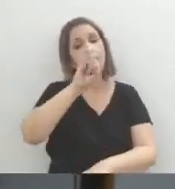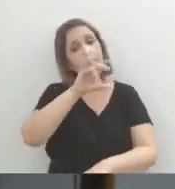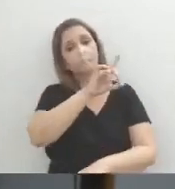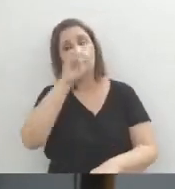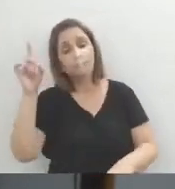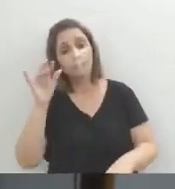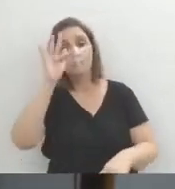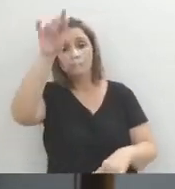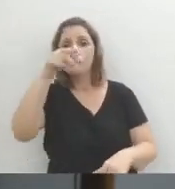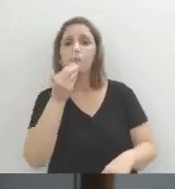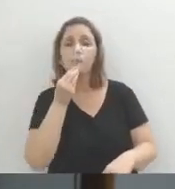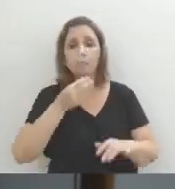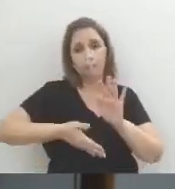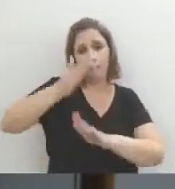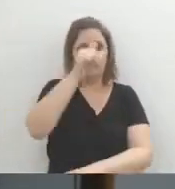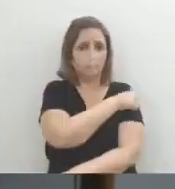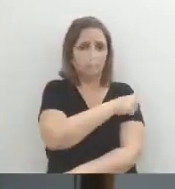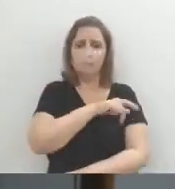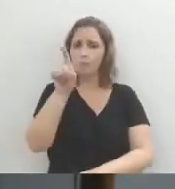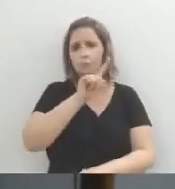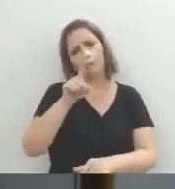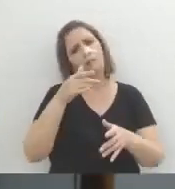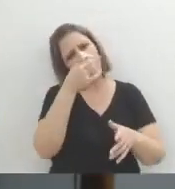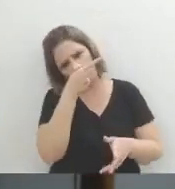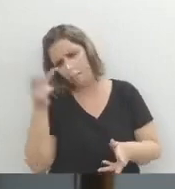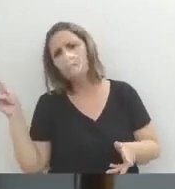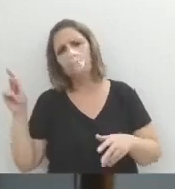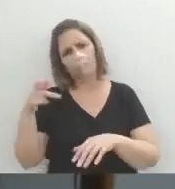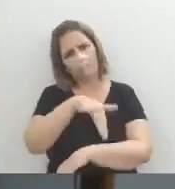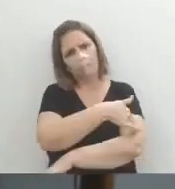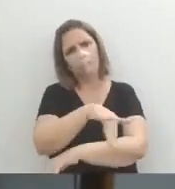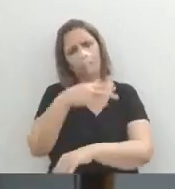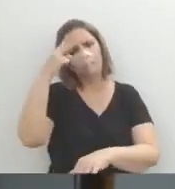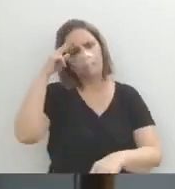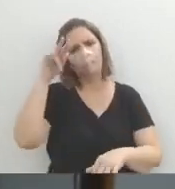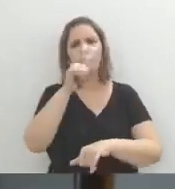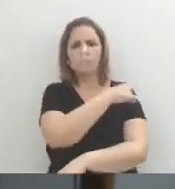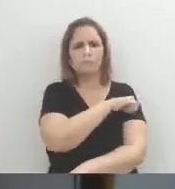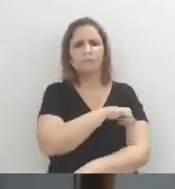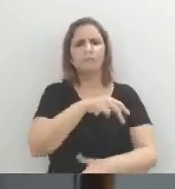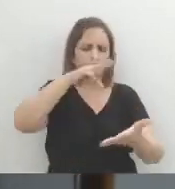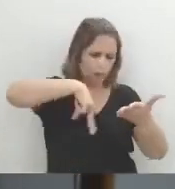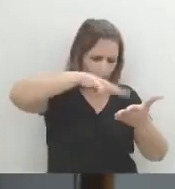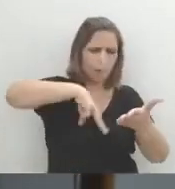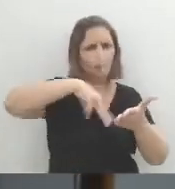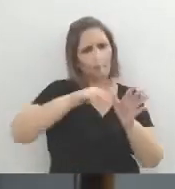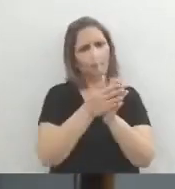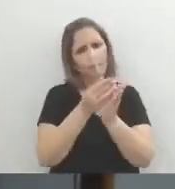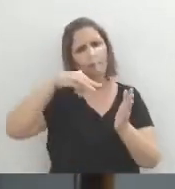você tiver oportunidade de ir ao Rio de Janeiro, não deixe de visitar essa parte histórica, né? Você lê as obras,